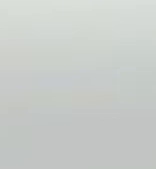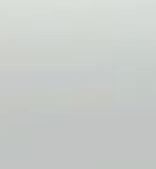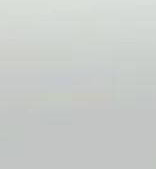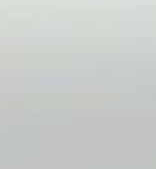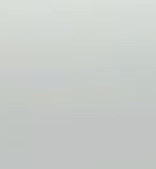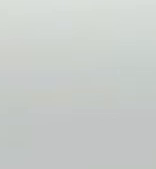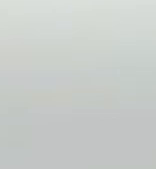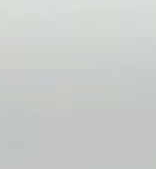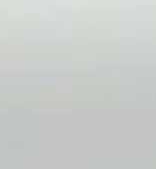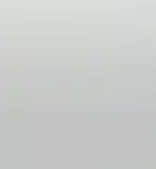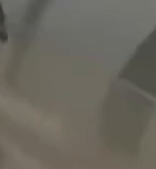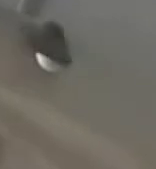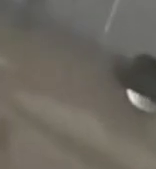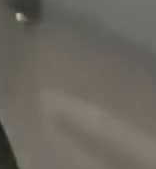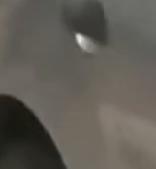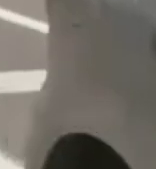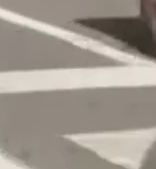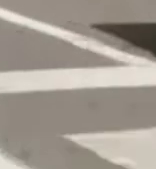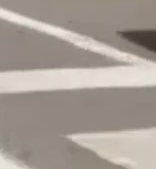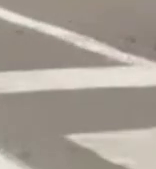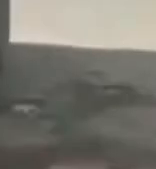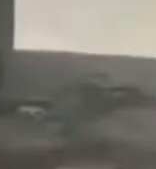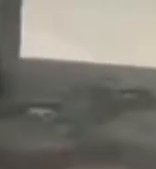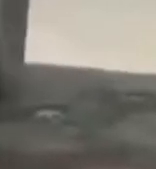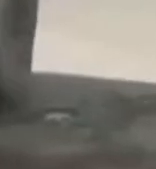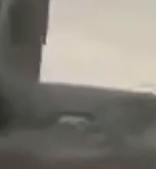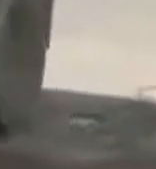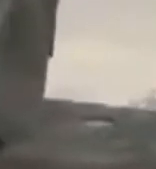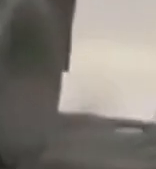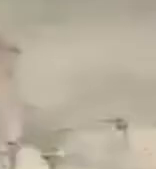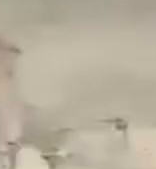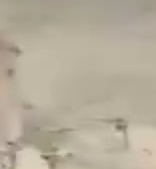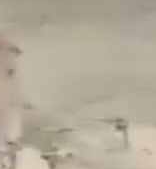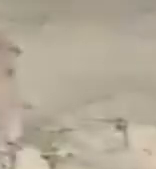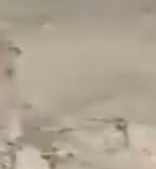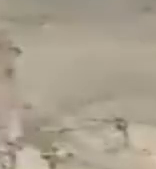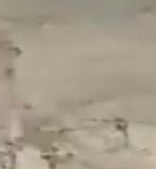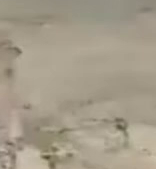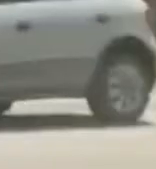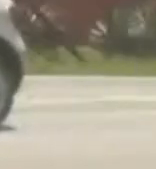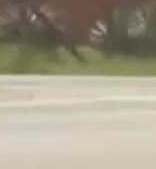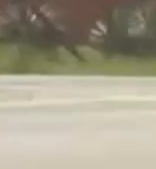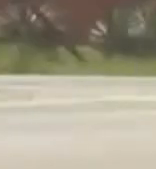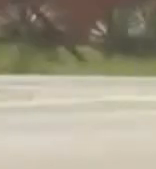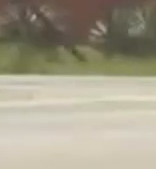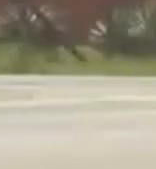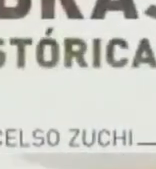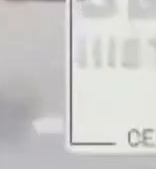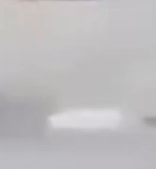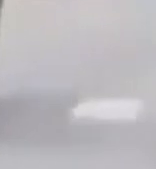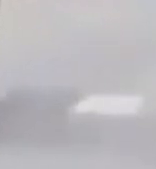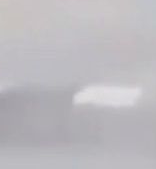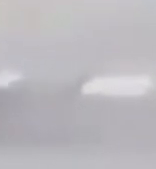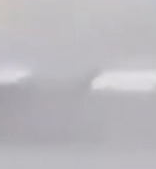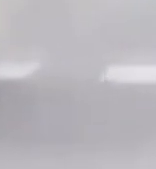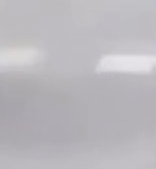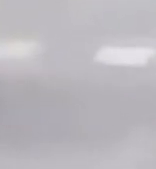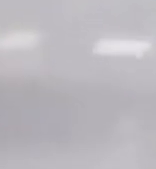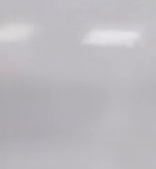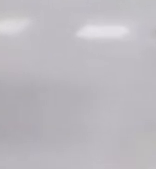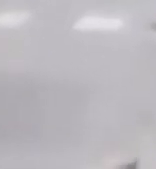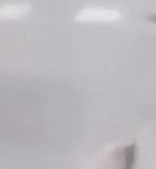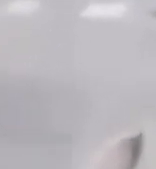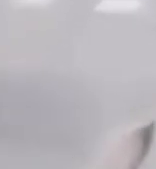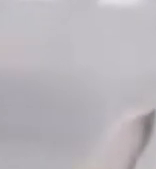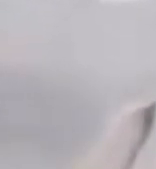sete candidatos. Teve seu primeiro mandato já marcado pela realização de obras históricas, como a implantação do